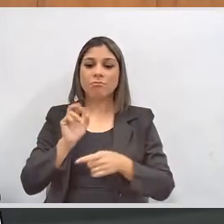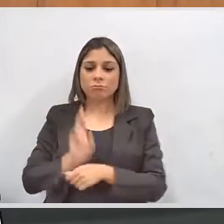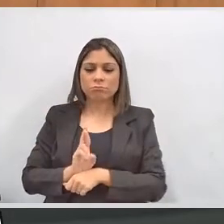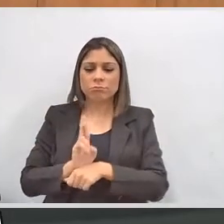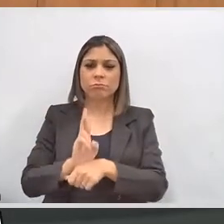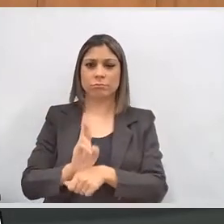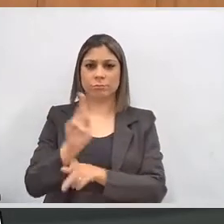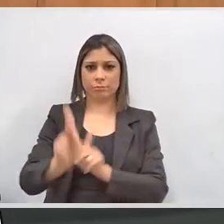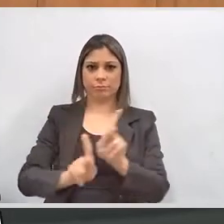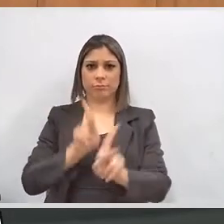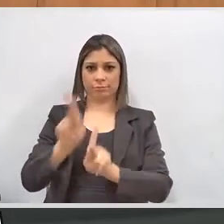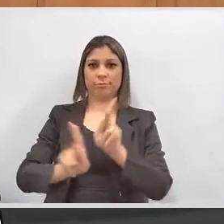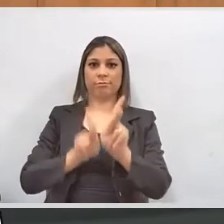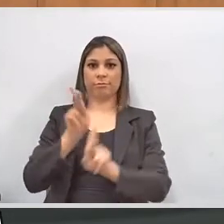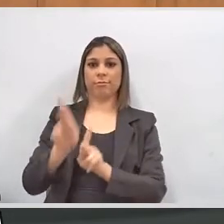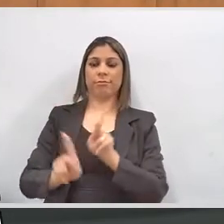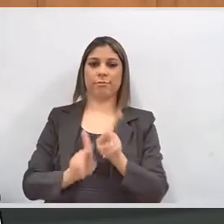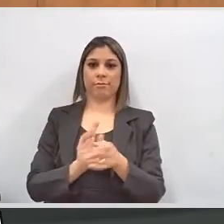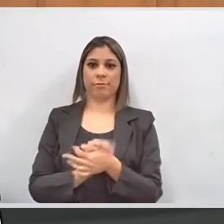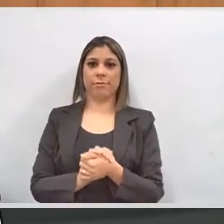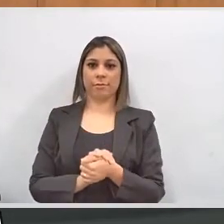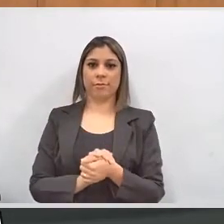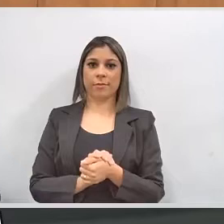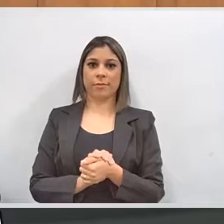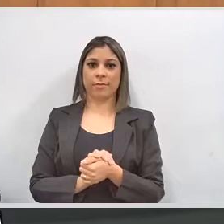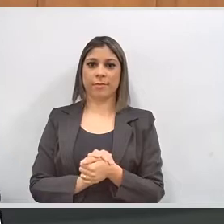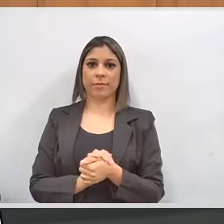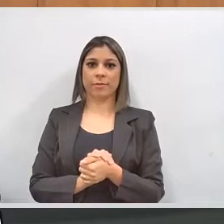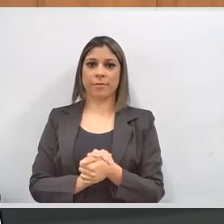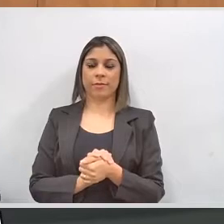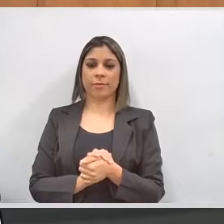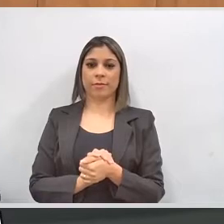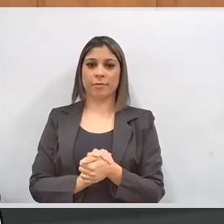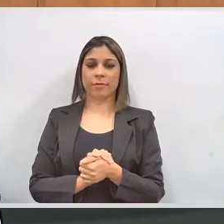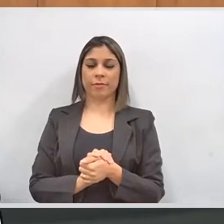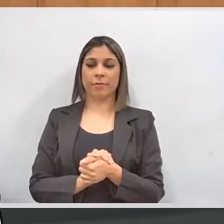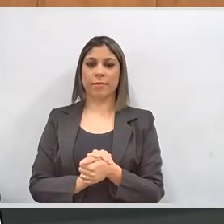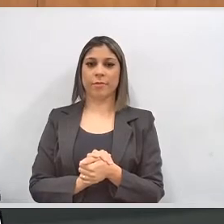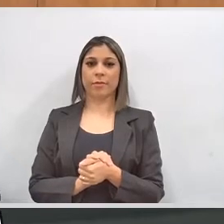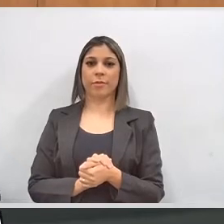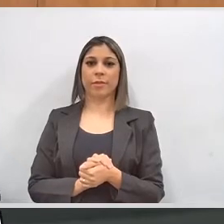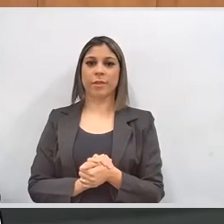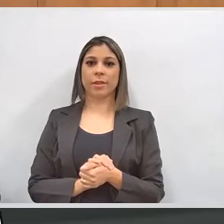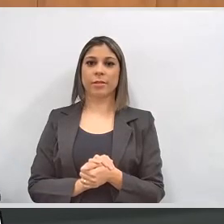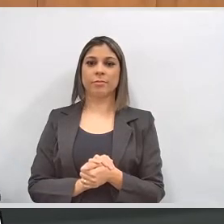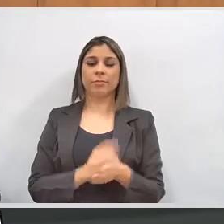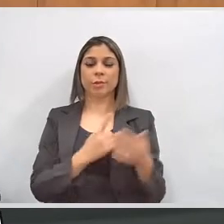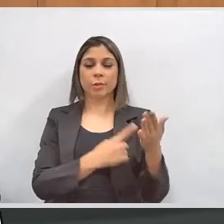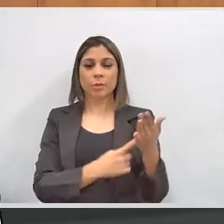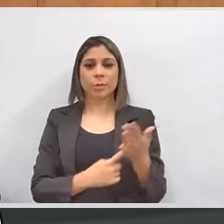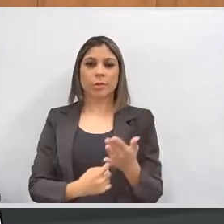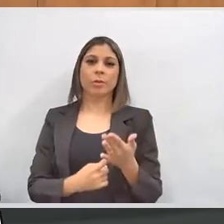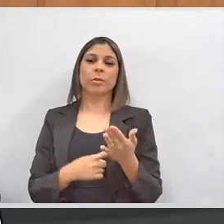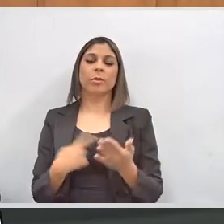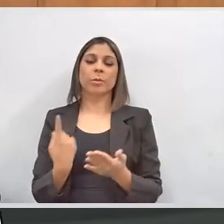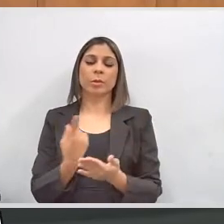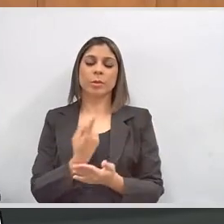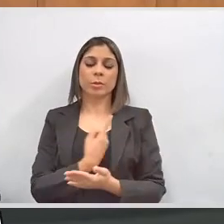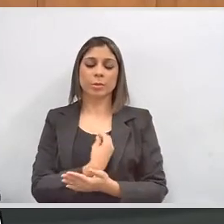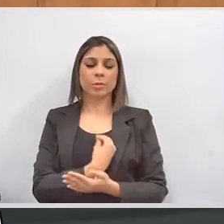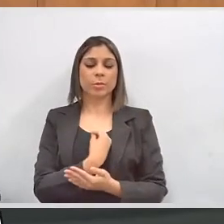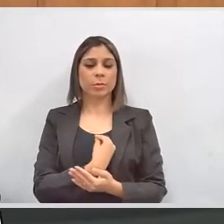popular, participar de uma conversa